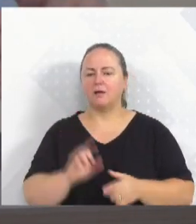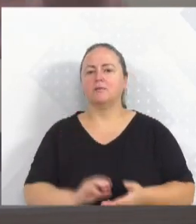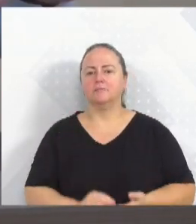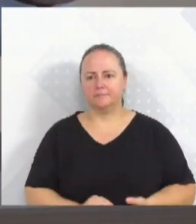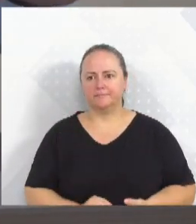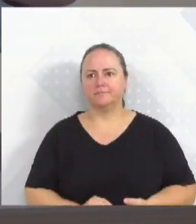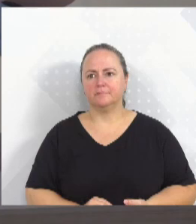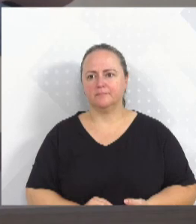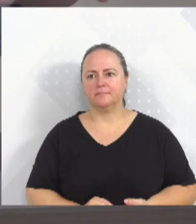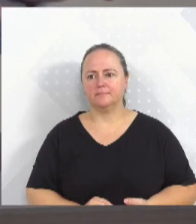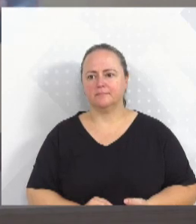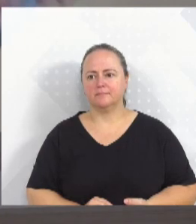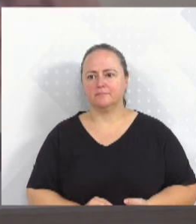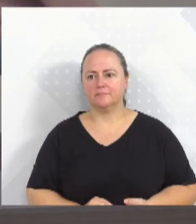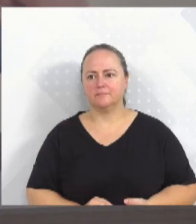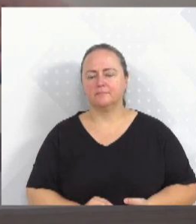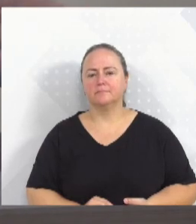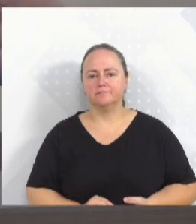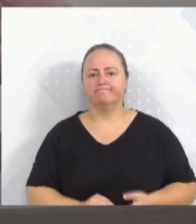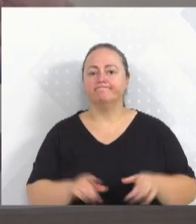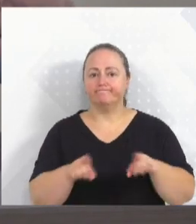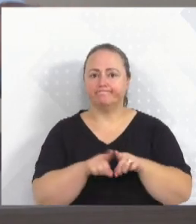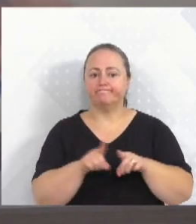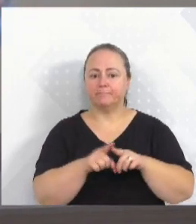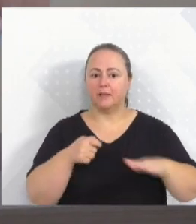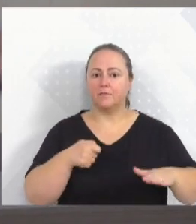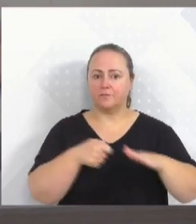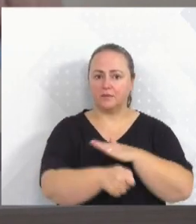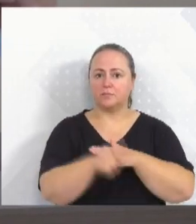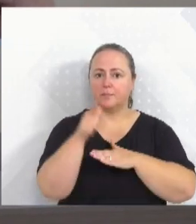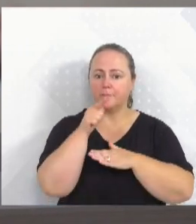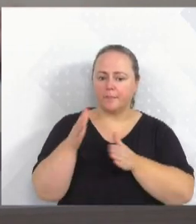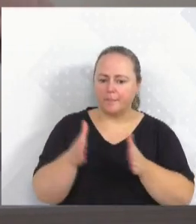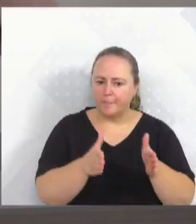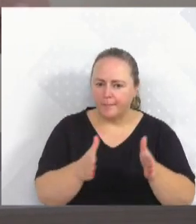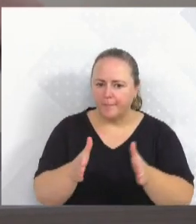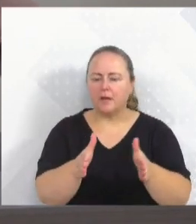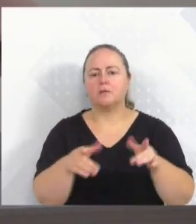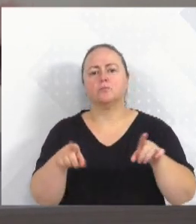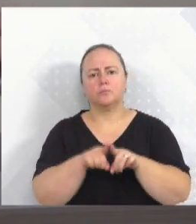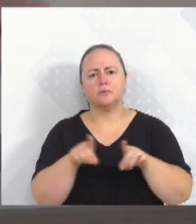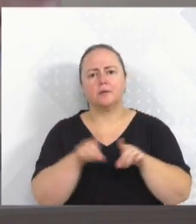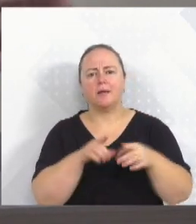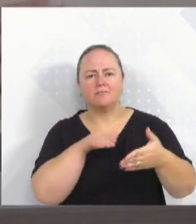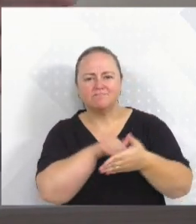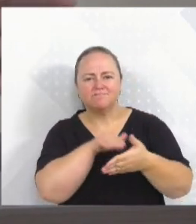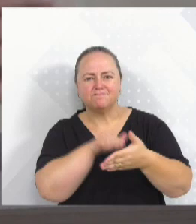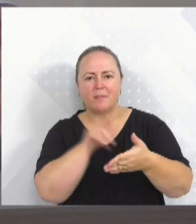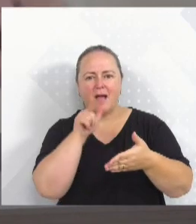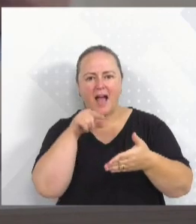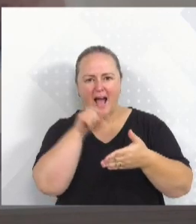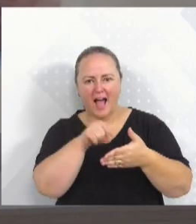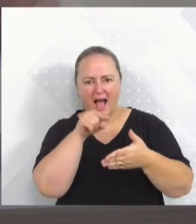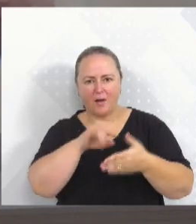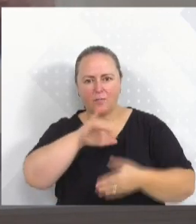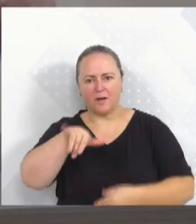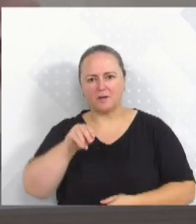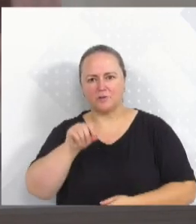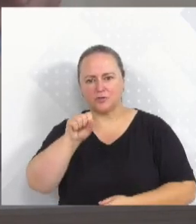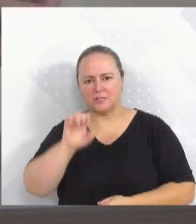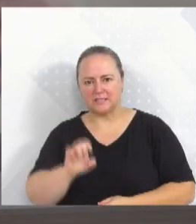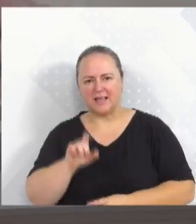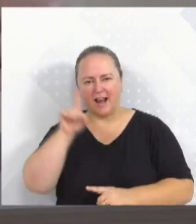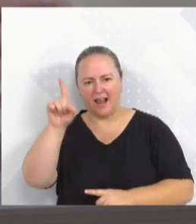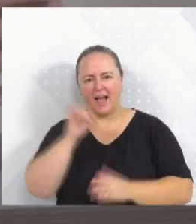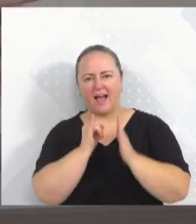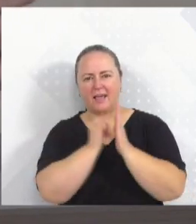também investimento do Rio de Janeiro e da Sul, também na barragem de José Boatê, e não aconteceu. Então, aqui, eu